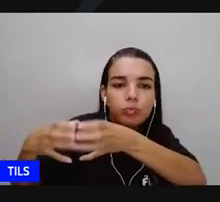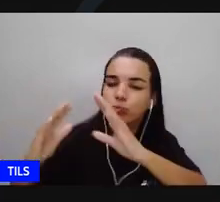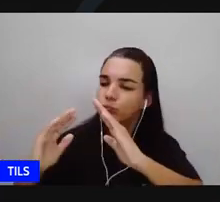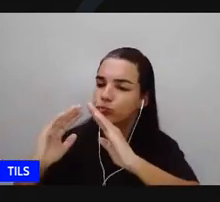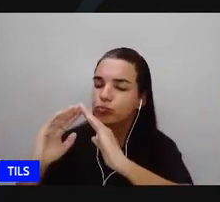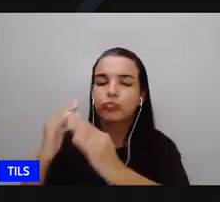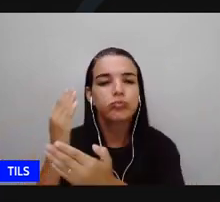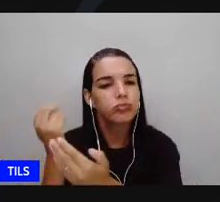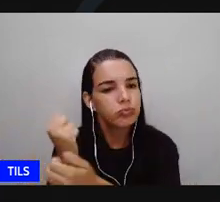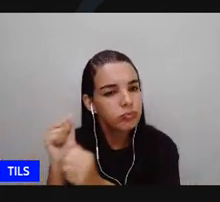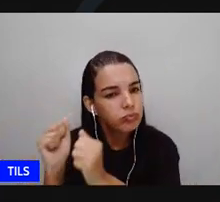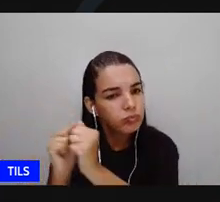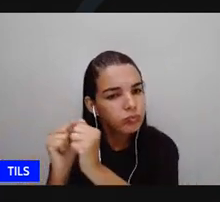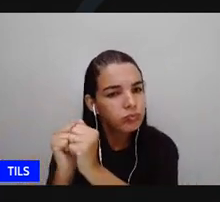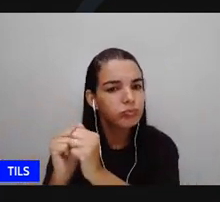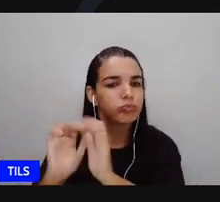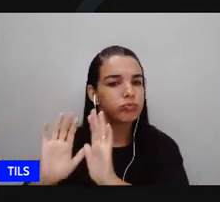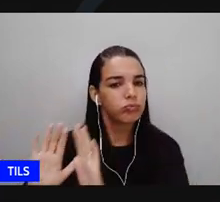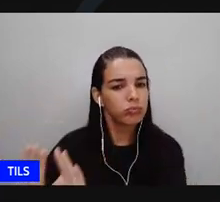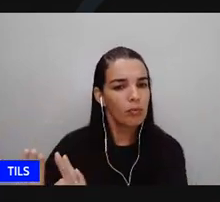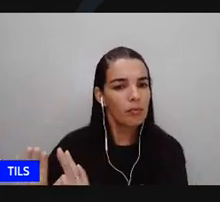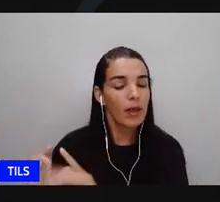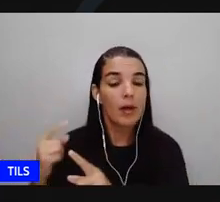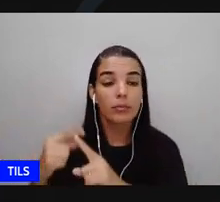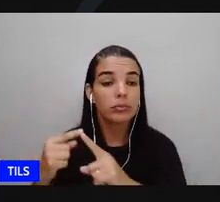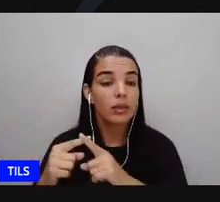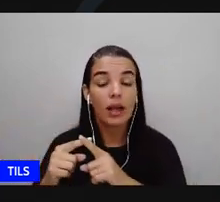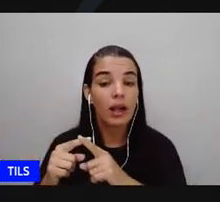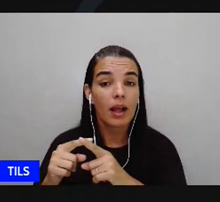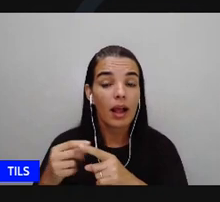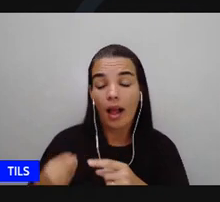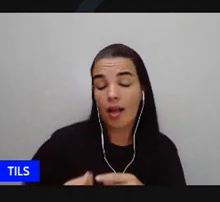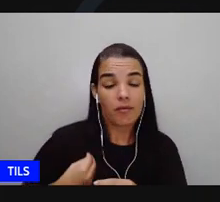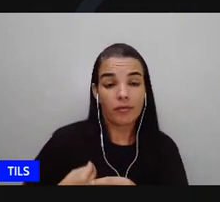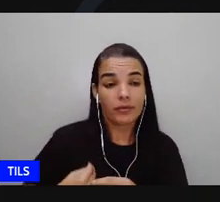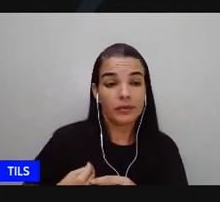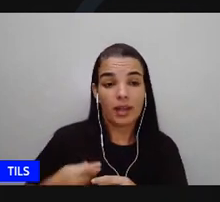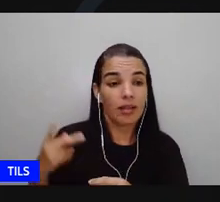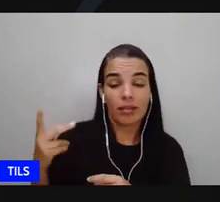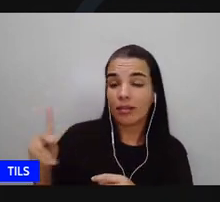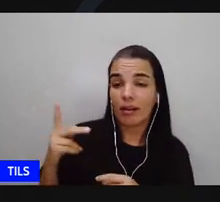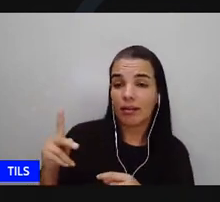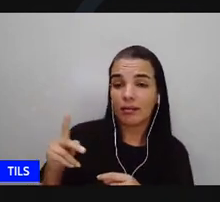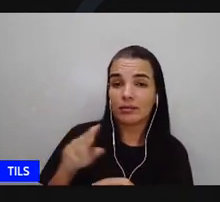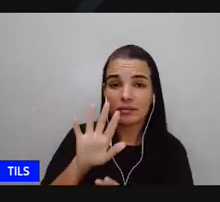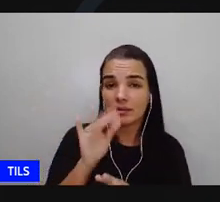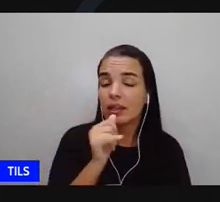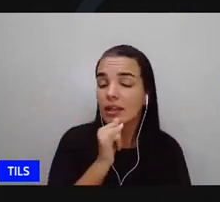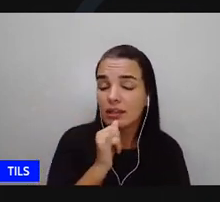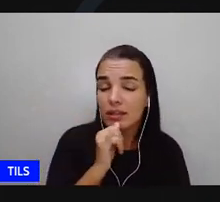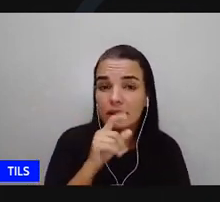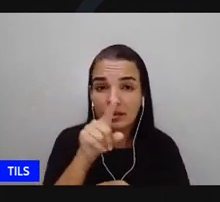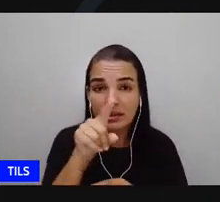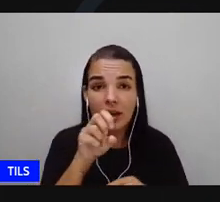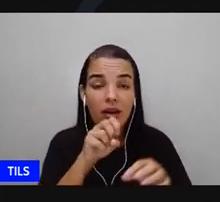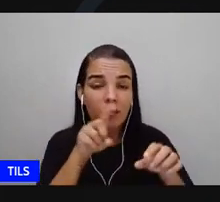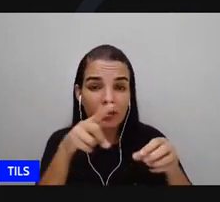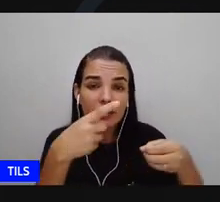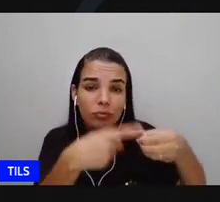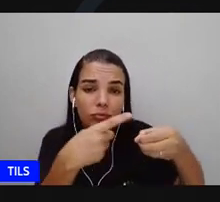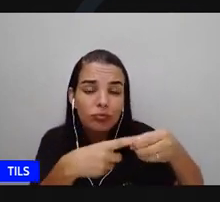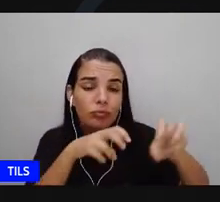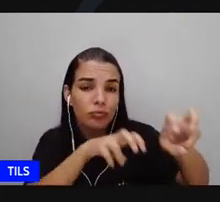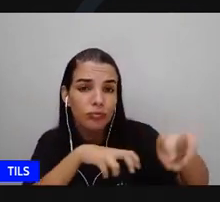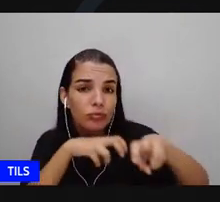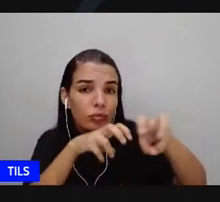produção dela se inspirava na realidade de vida dela então assim se você que está aí na zona rural que está na periferia que está onde